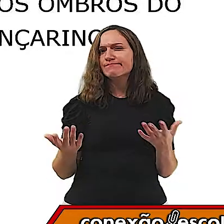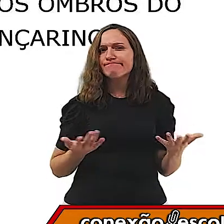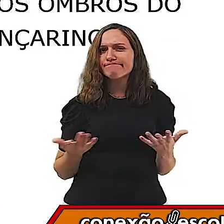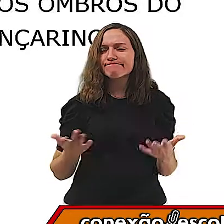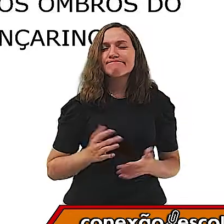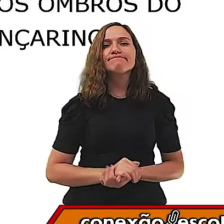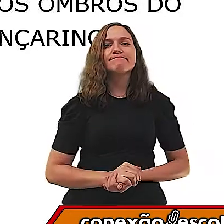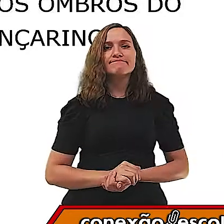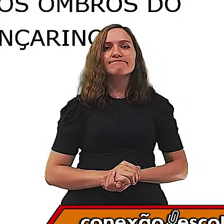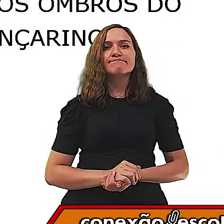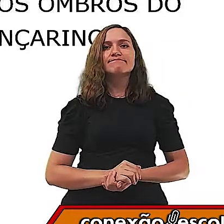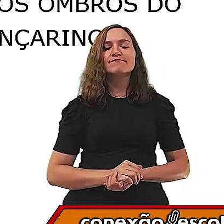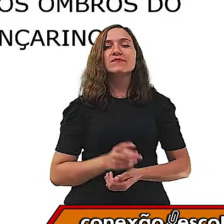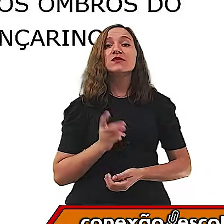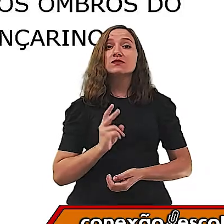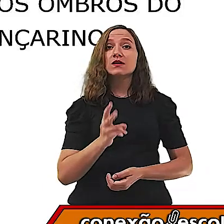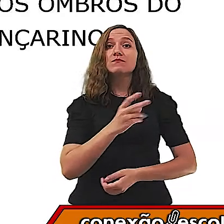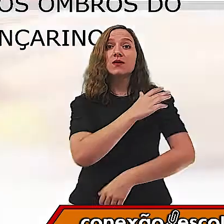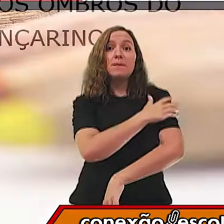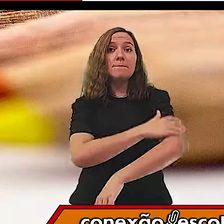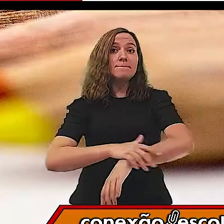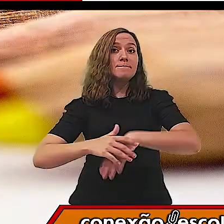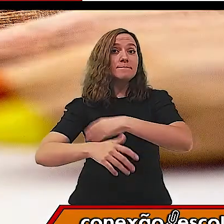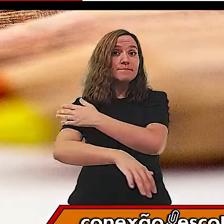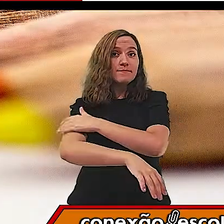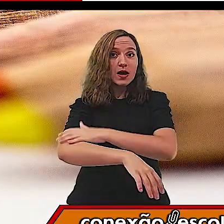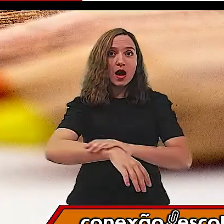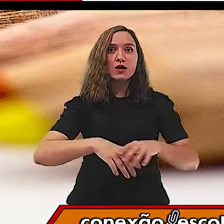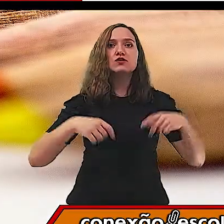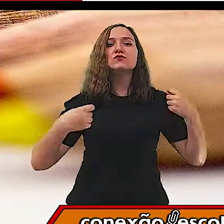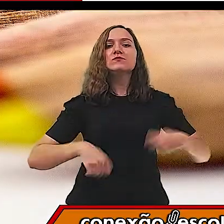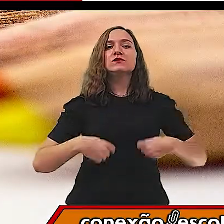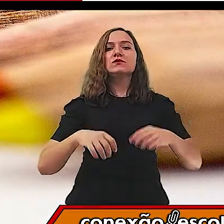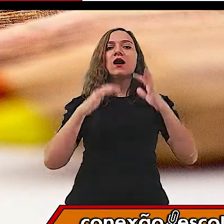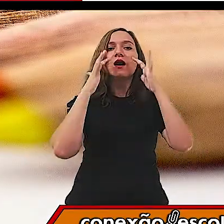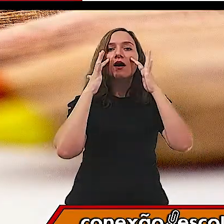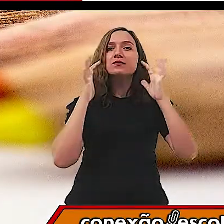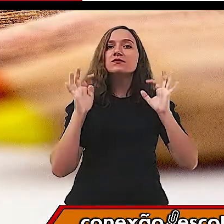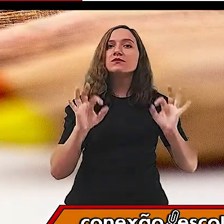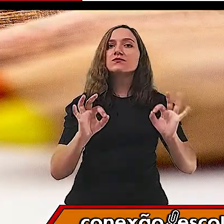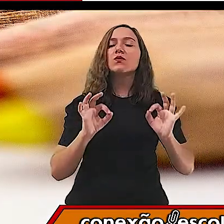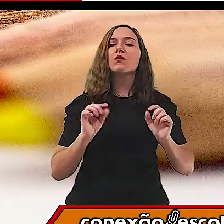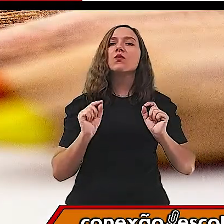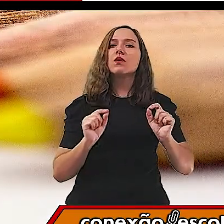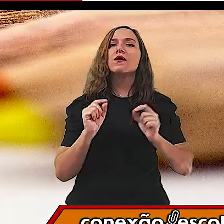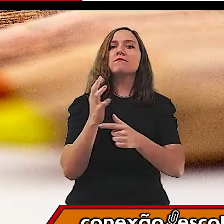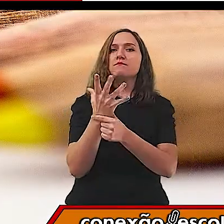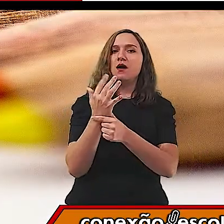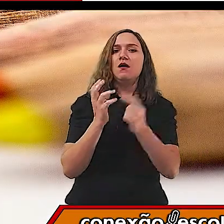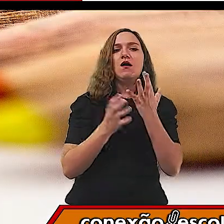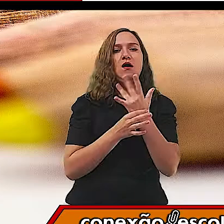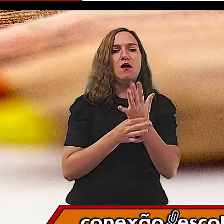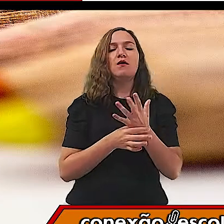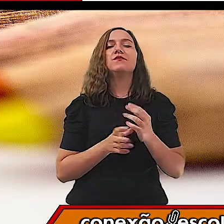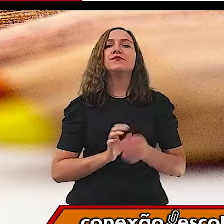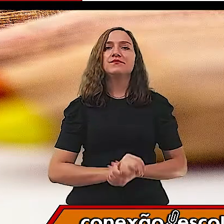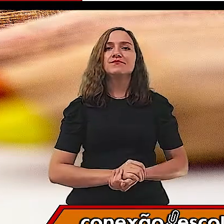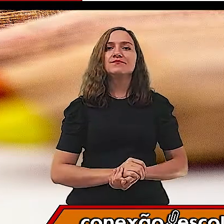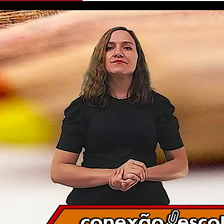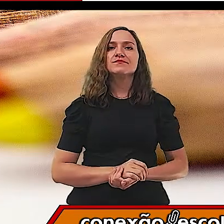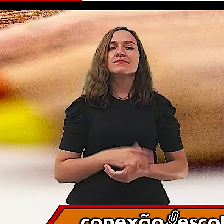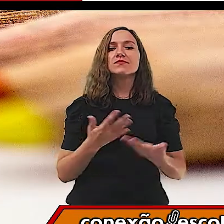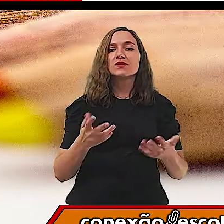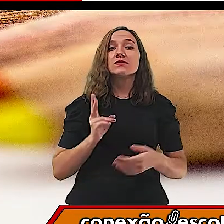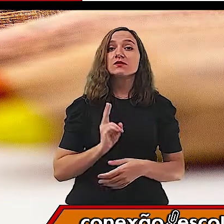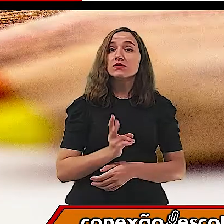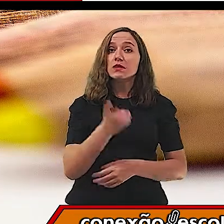Isabela? Os membros superiores, de novo, fazem parte. Ou seja, o braço e as mãozinhas. Então, eles